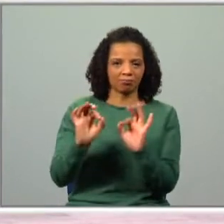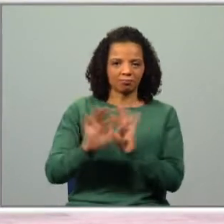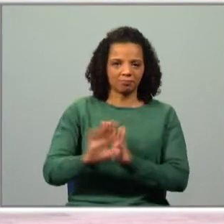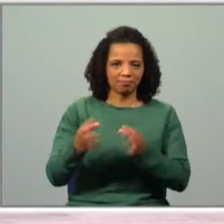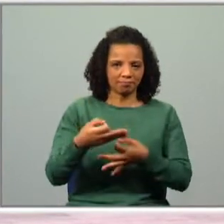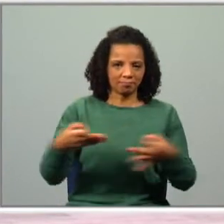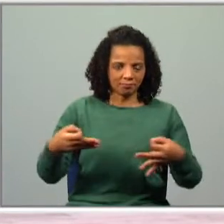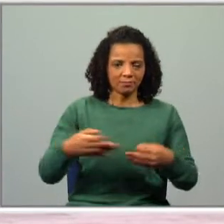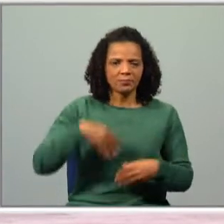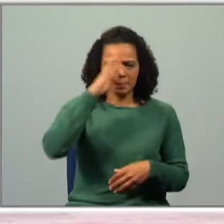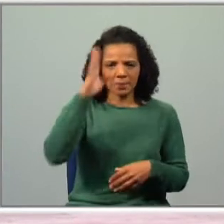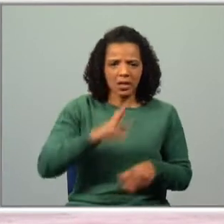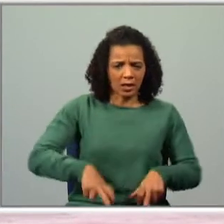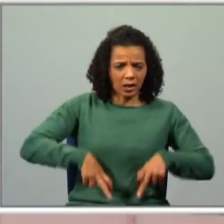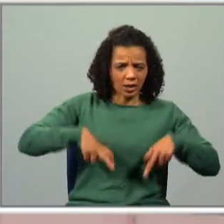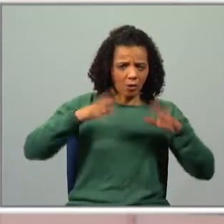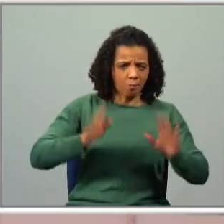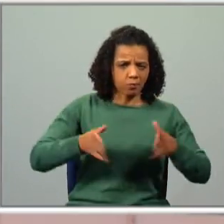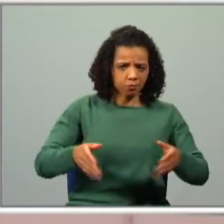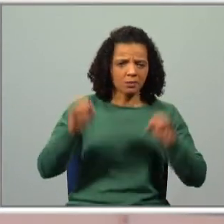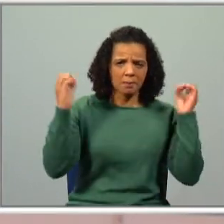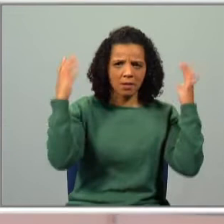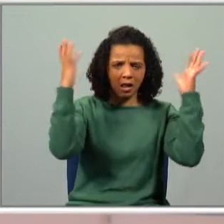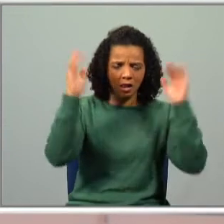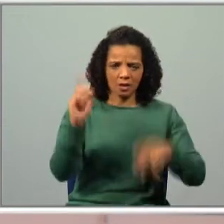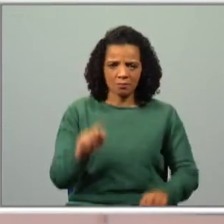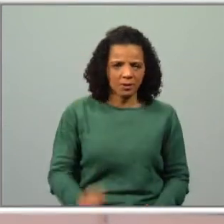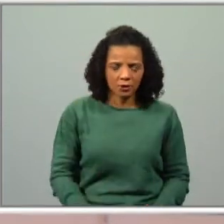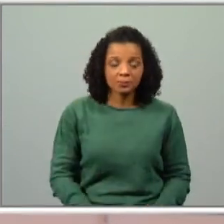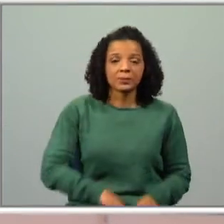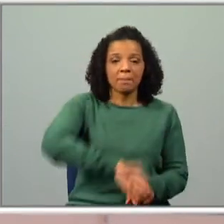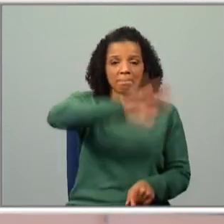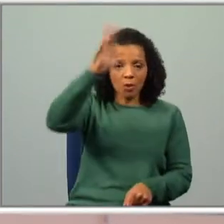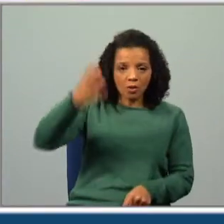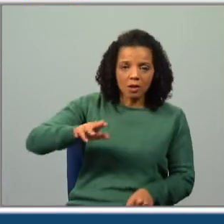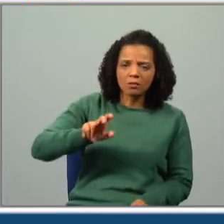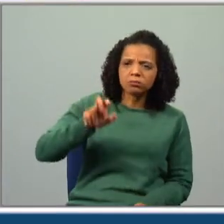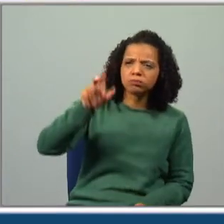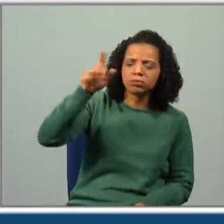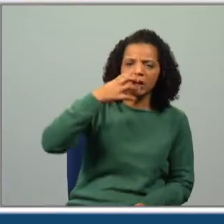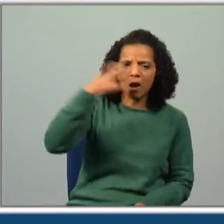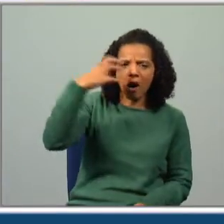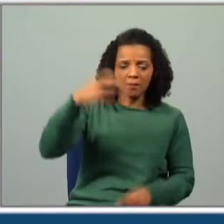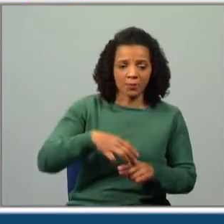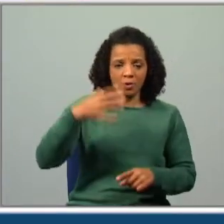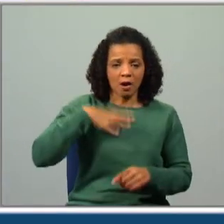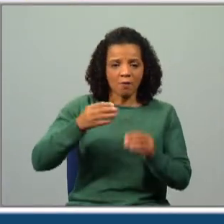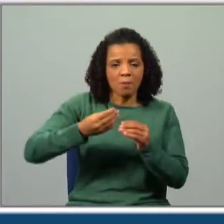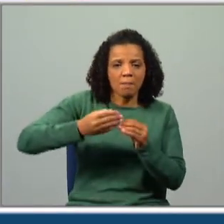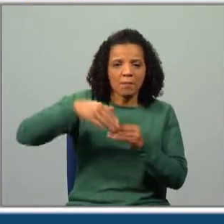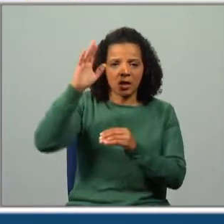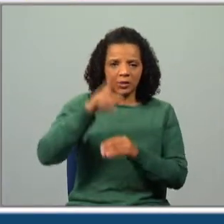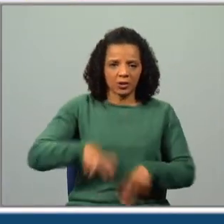Já sabem, não precisam de ser ricos para nós vos batermos palmas. Subiu a montanha e gritou, quero ser o mais rico.